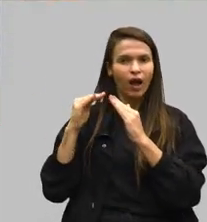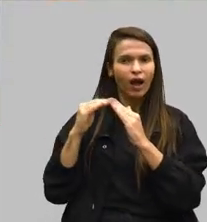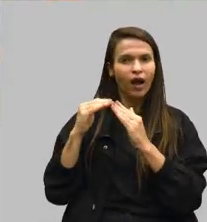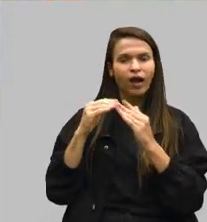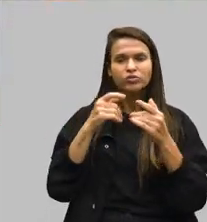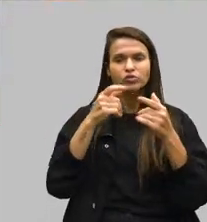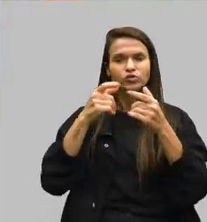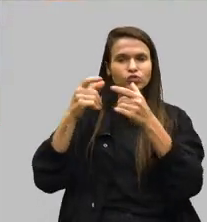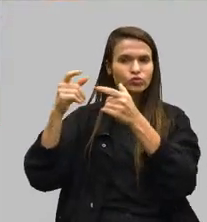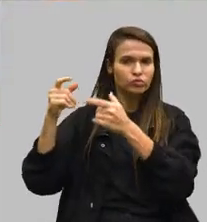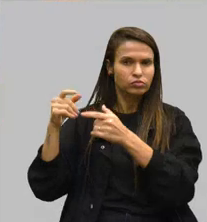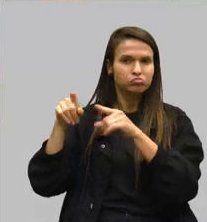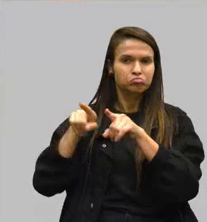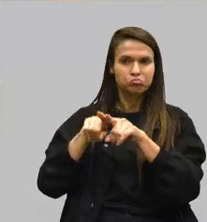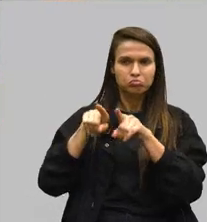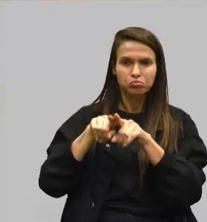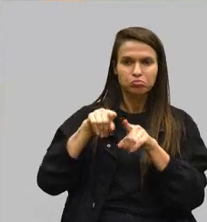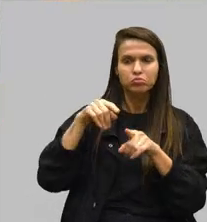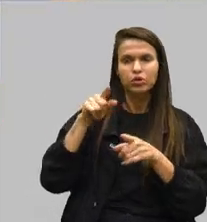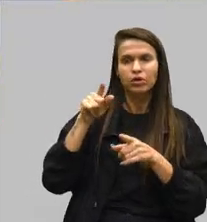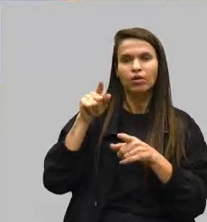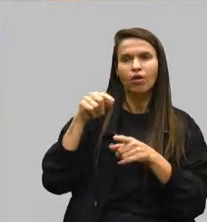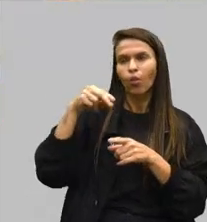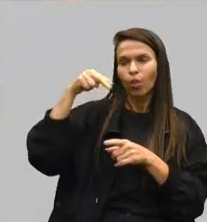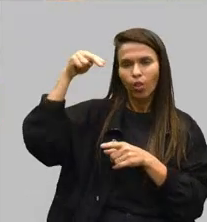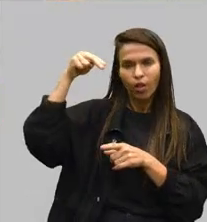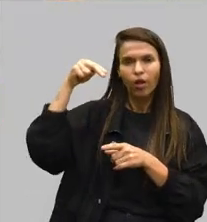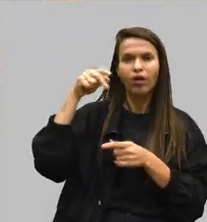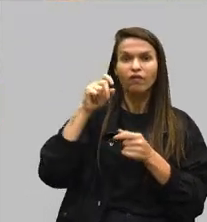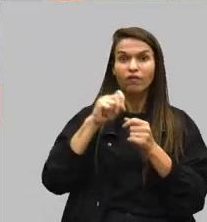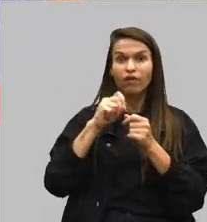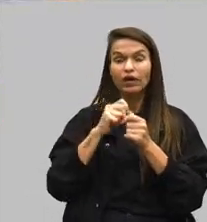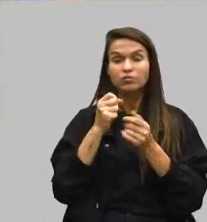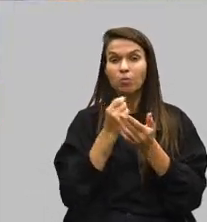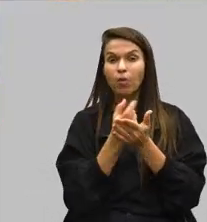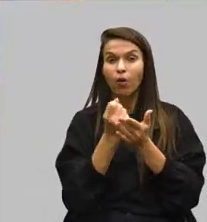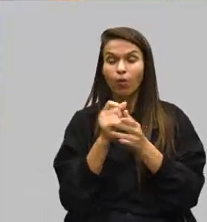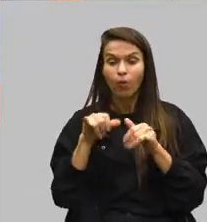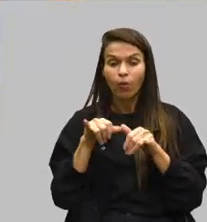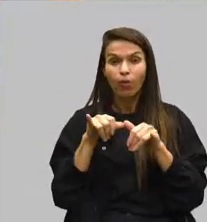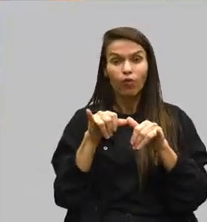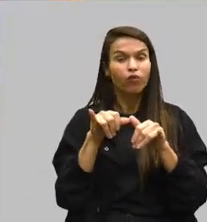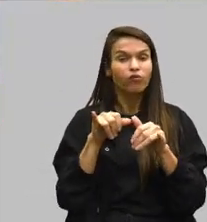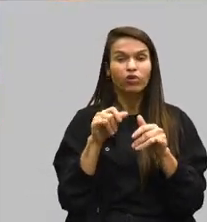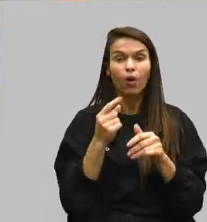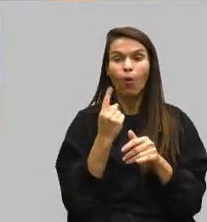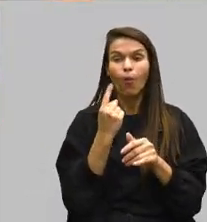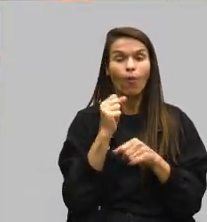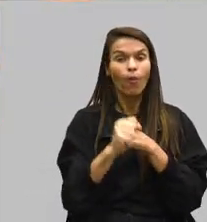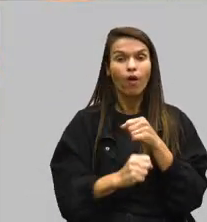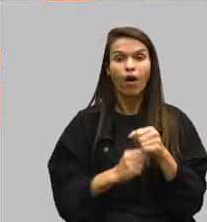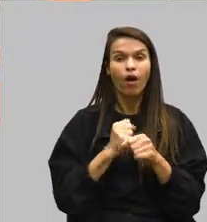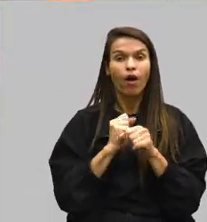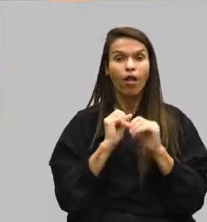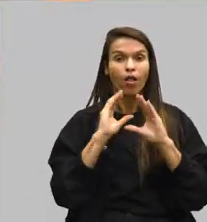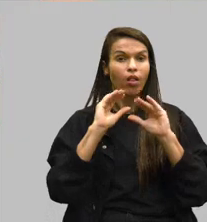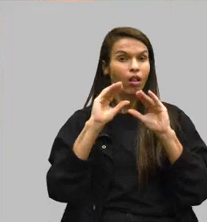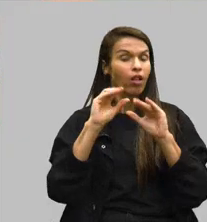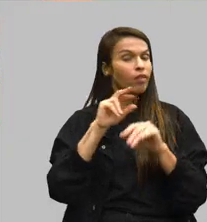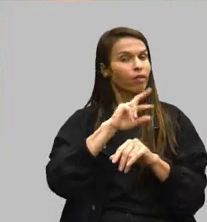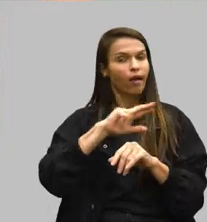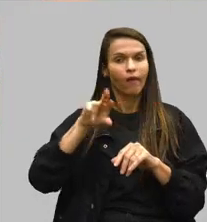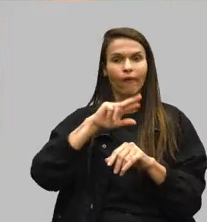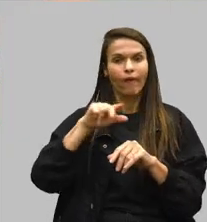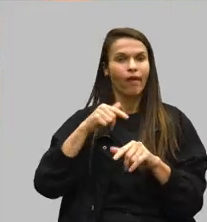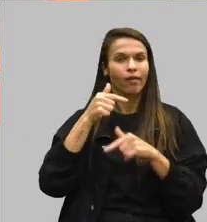Maranhão, inclusive, e tem, ali faz uma grande compra, está o ano inteiro sossegado. Não é através de escravo. Eu